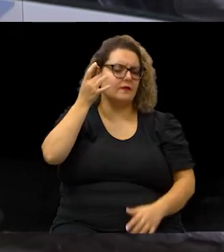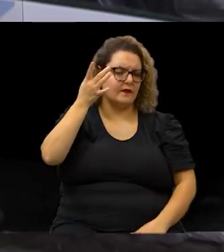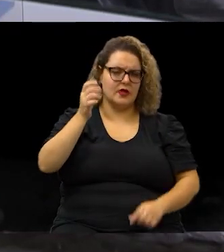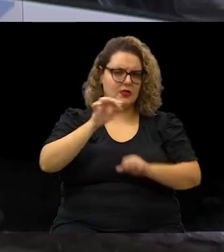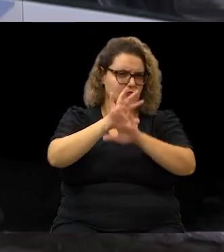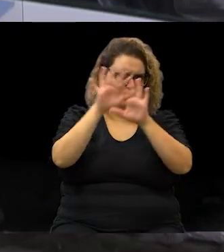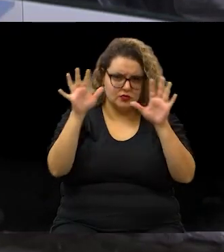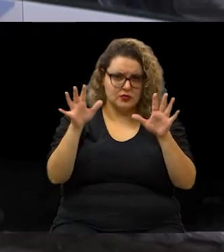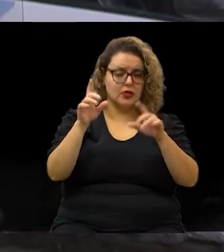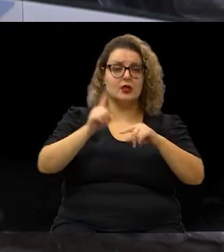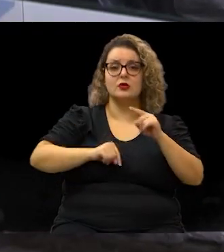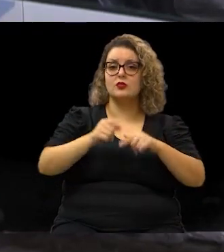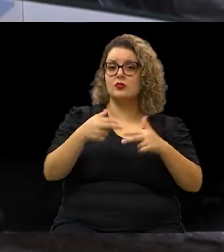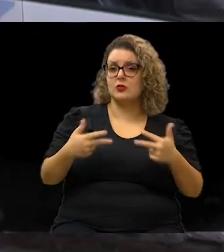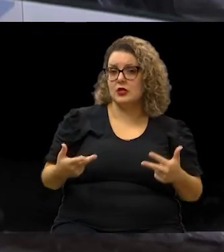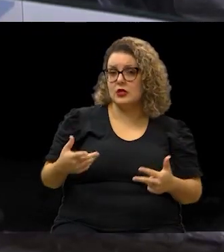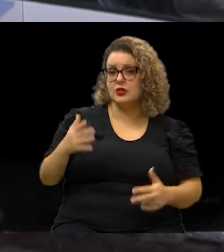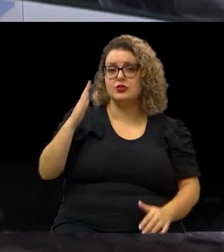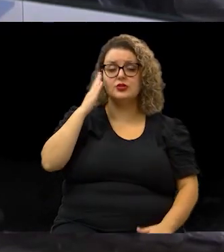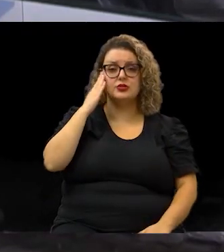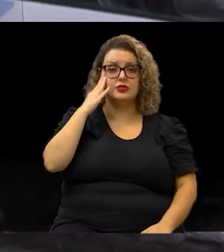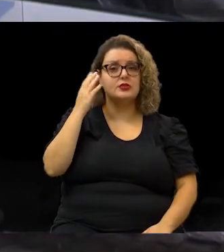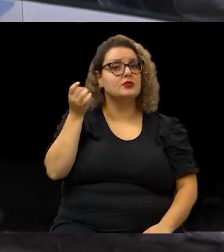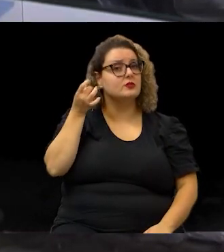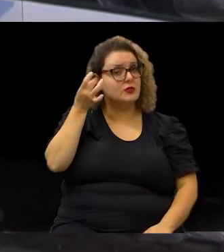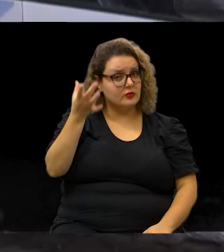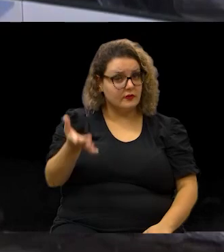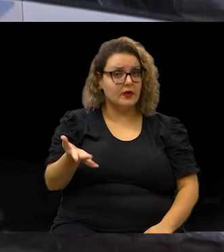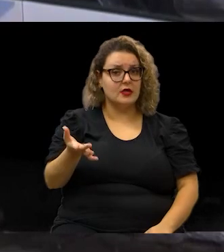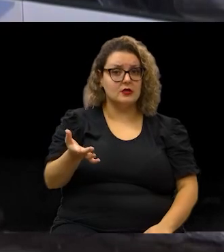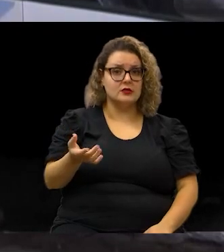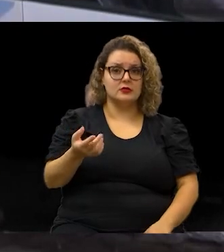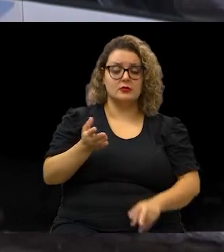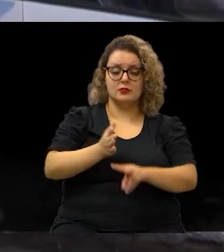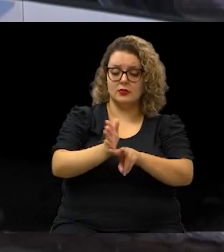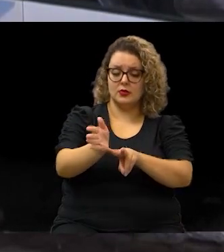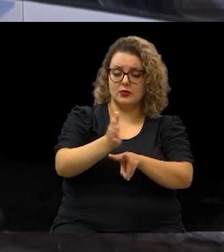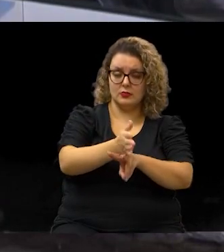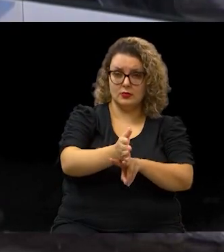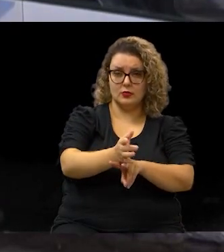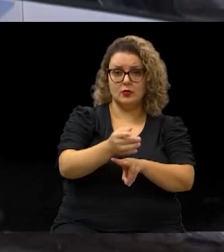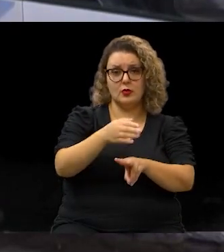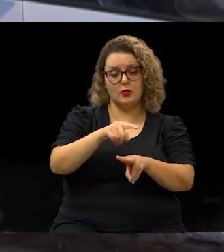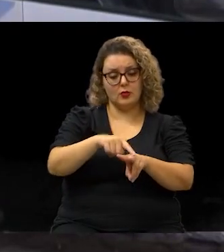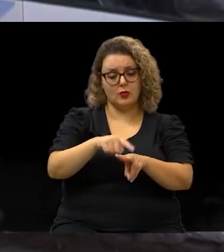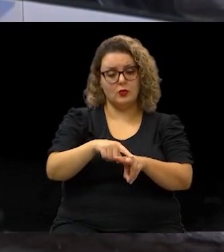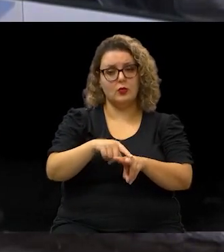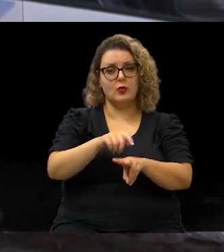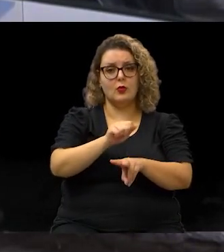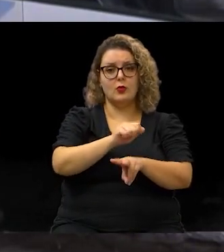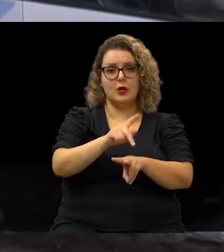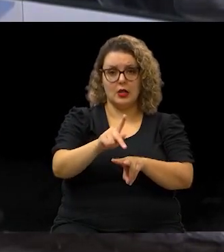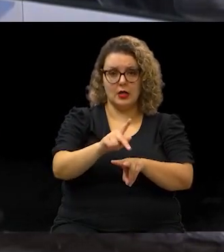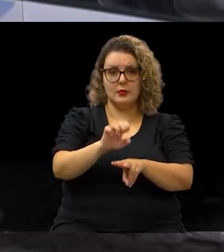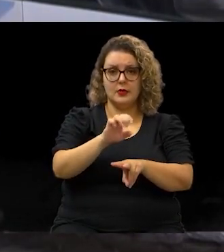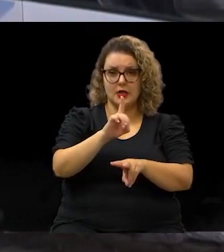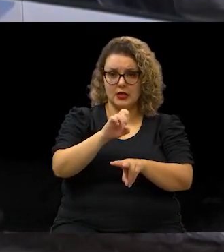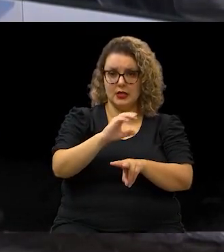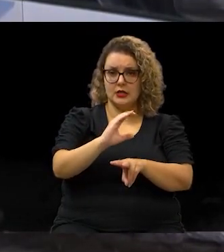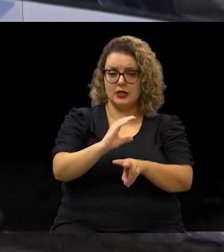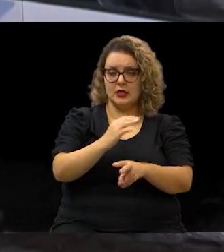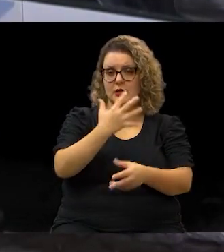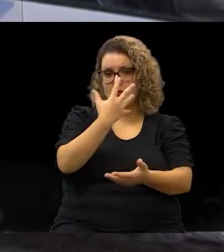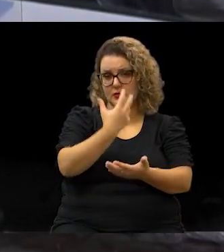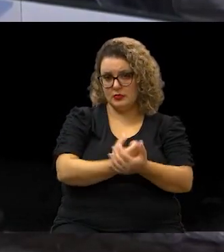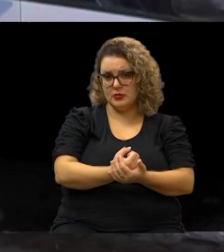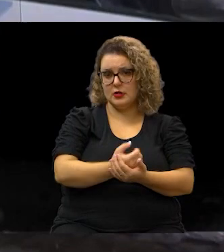preparamos um material de fácil entendimento. Então, tem dois caminhos, ou pelo aplicativo Indec, que pode ser baixado gratuitamente pelo